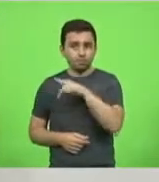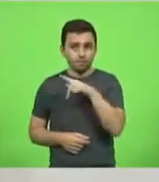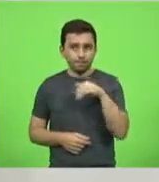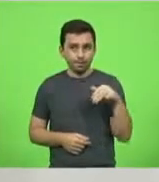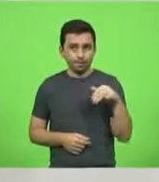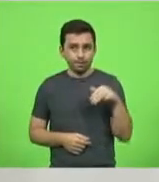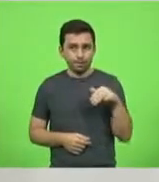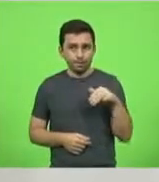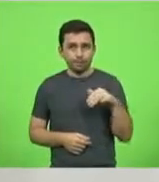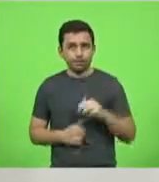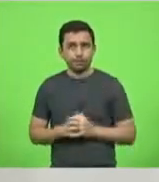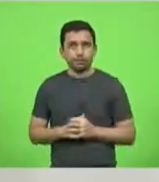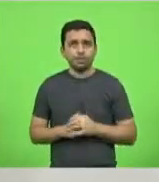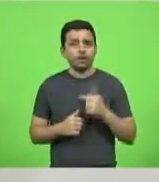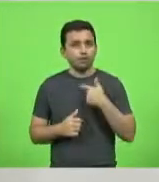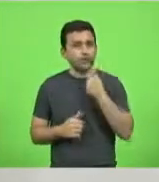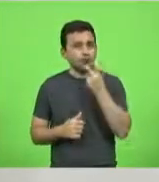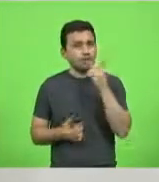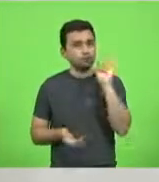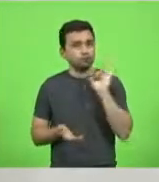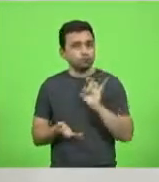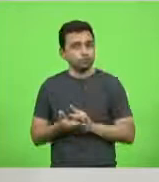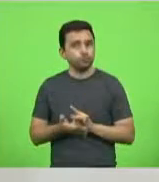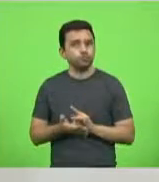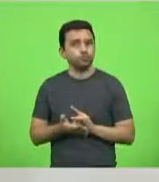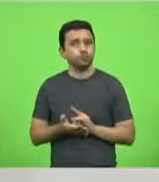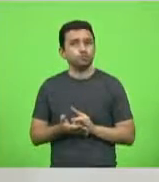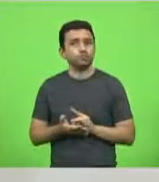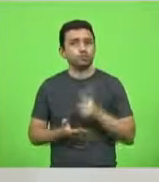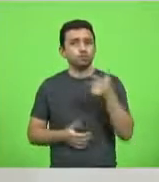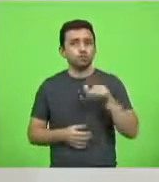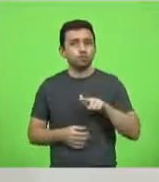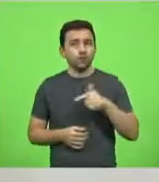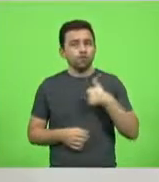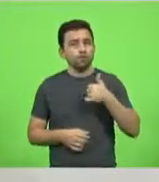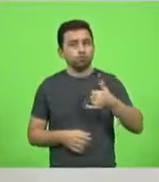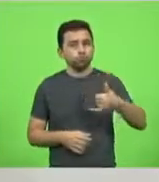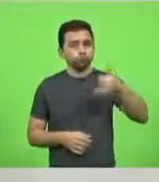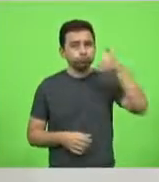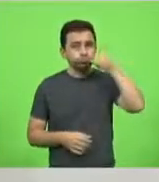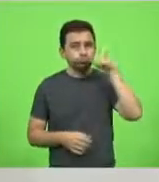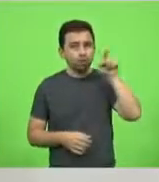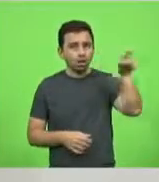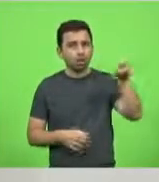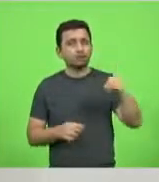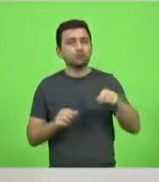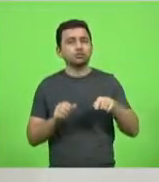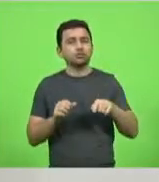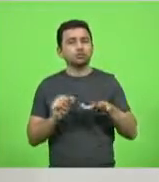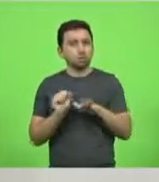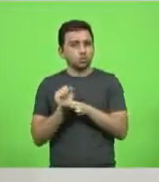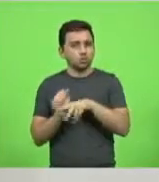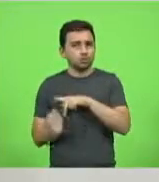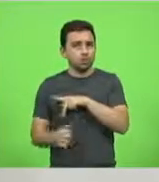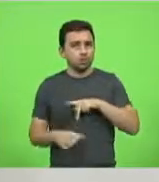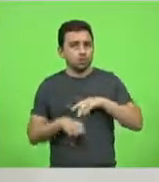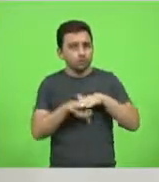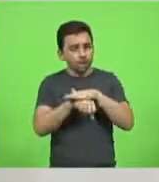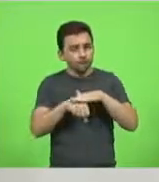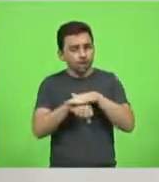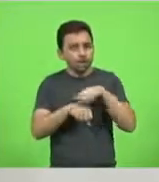Eu vou afirmar aqui, mais uma vez, que eu vou entrar em contato com o secretário de Segurança Pública, para ele conversar com o comandante-geral,